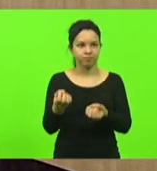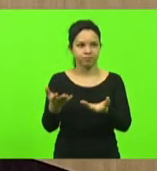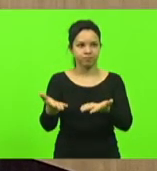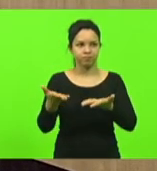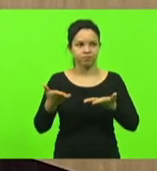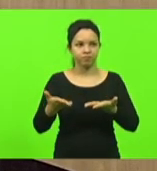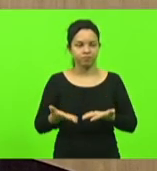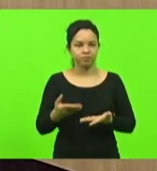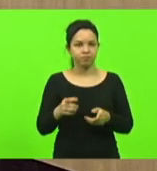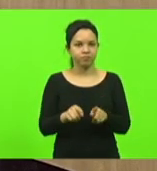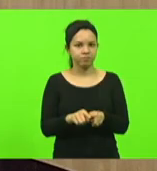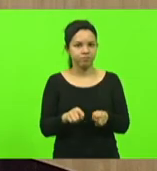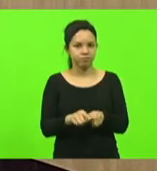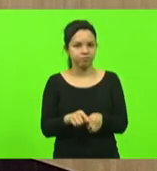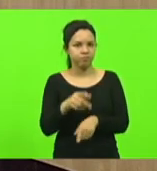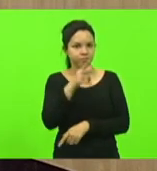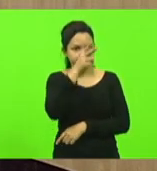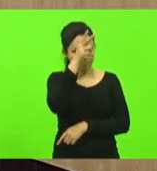senhor prefeito.